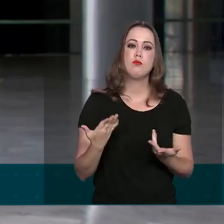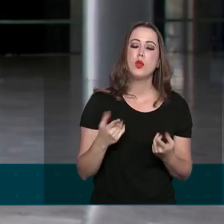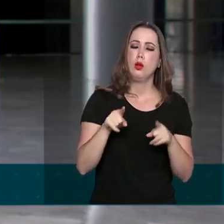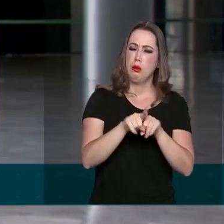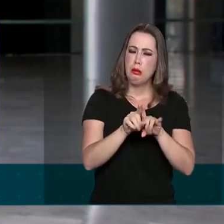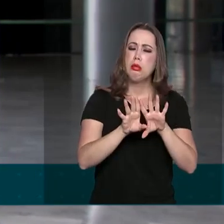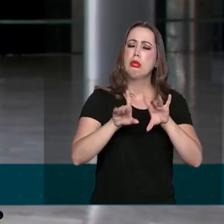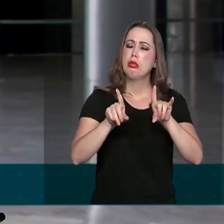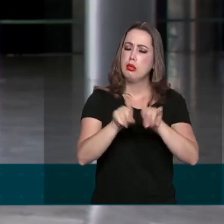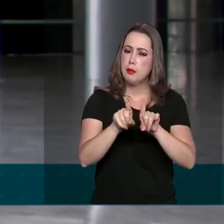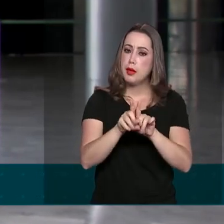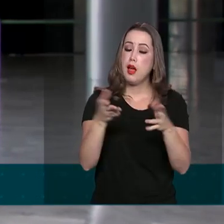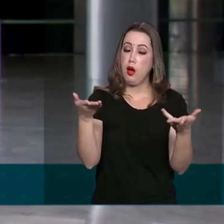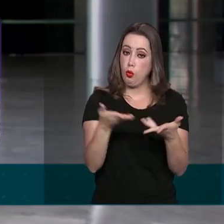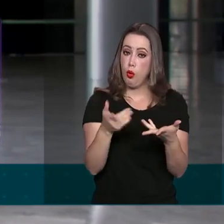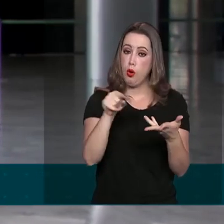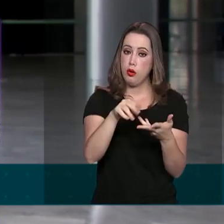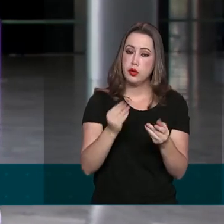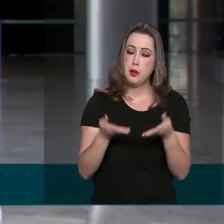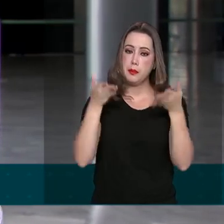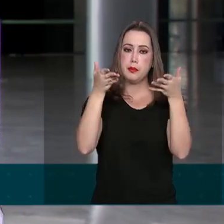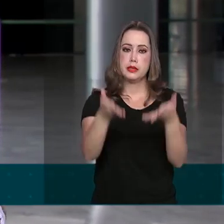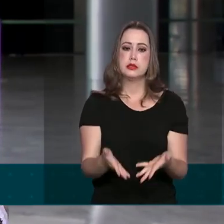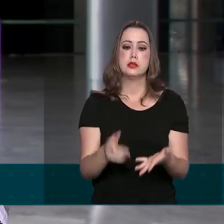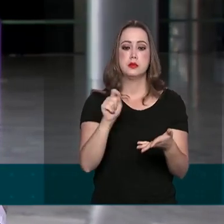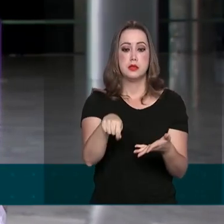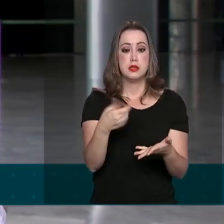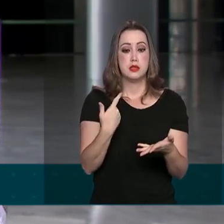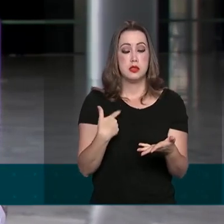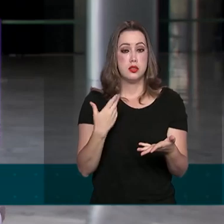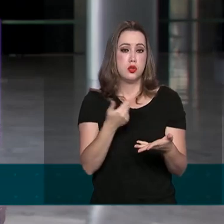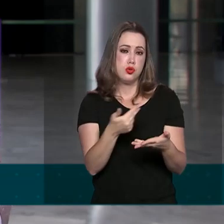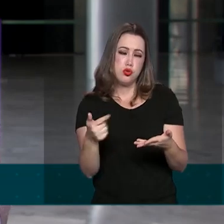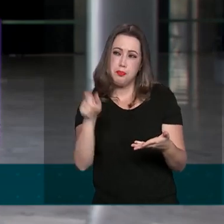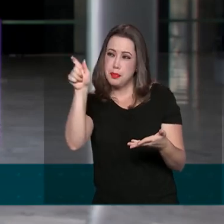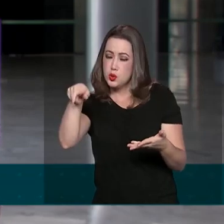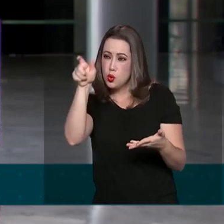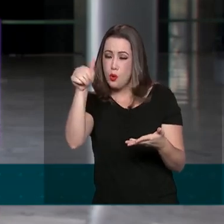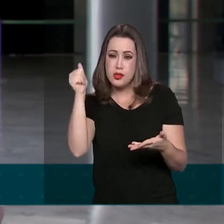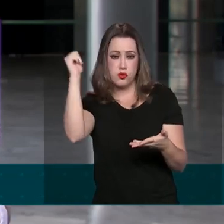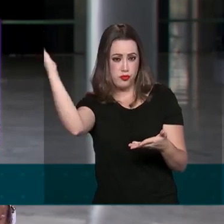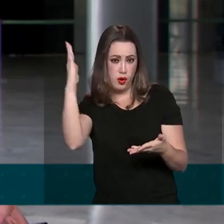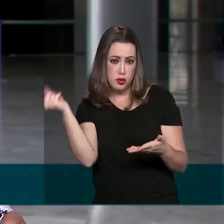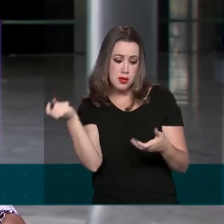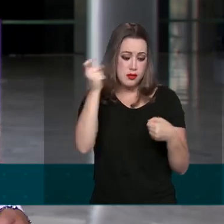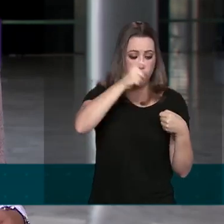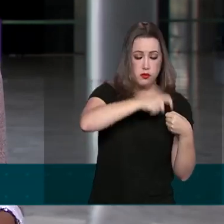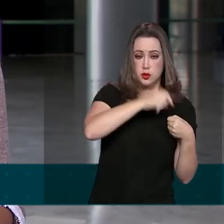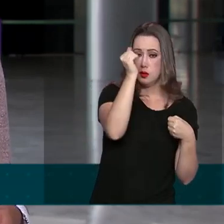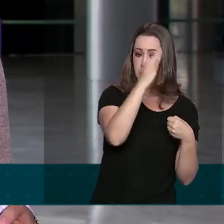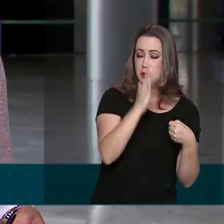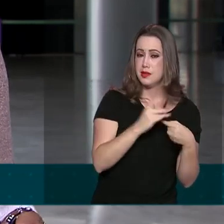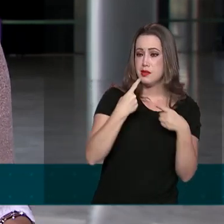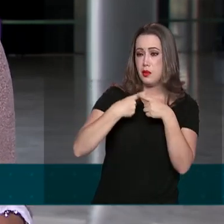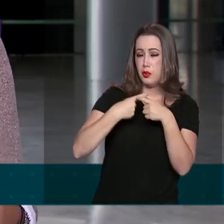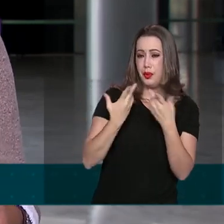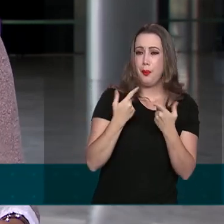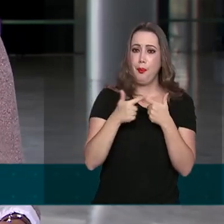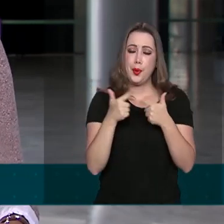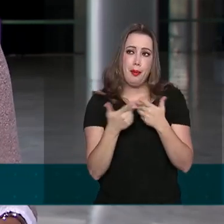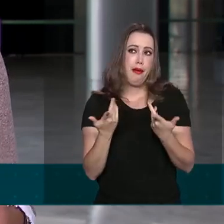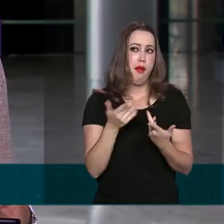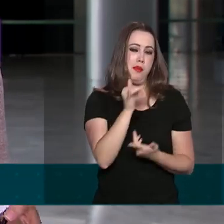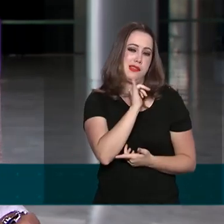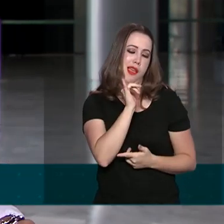passa também a poder participar do processo de repatriação de brasileiros impedidos de retornar ao país por motivos como uma